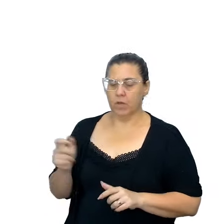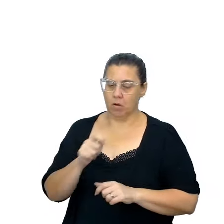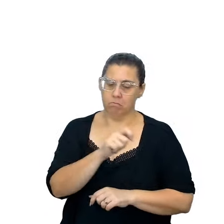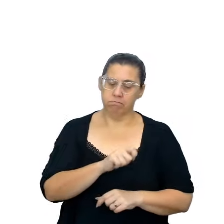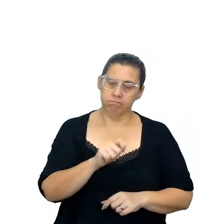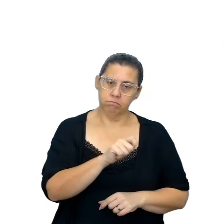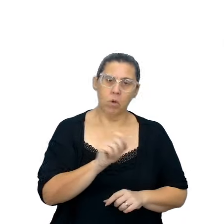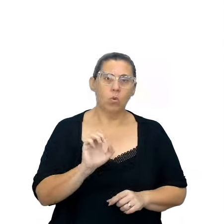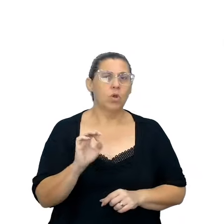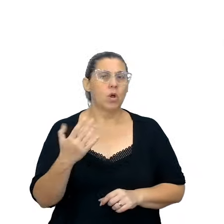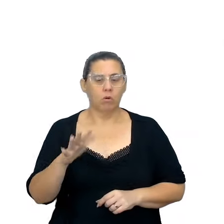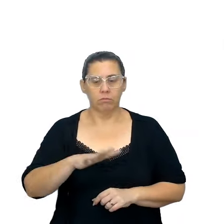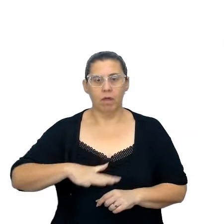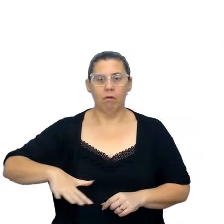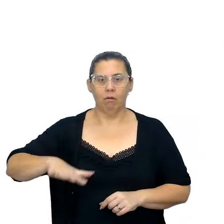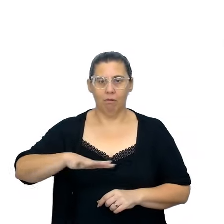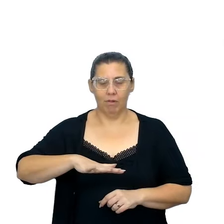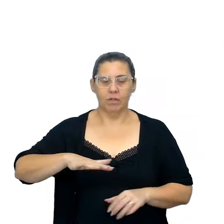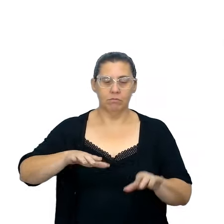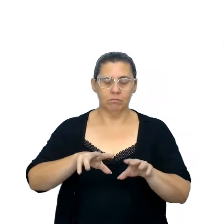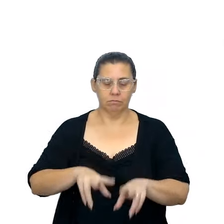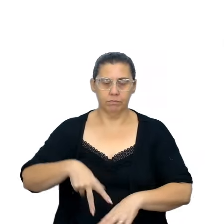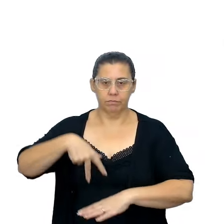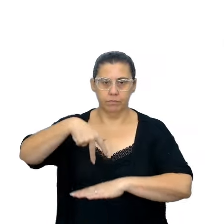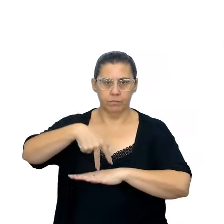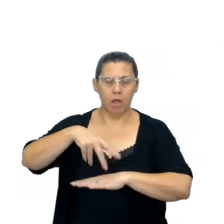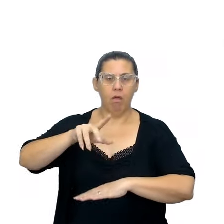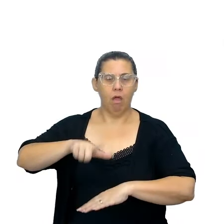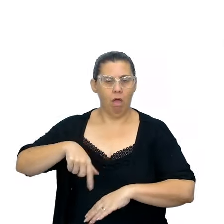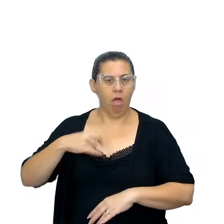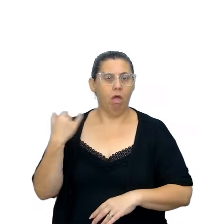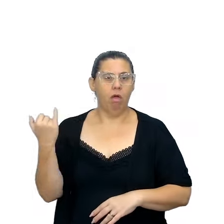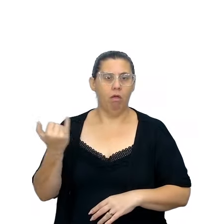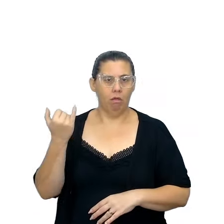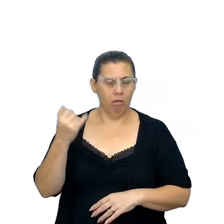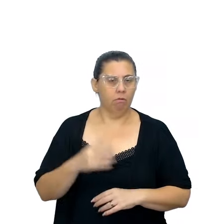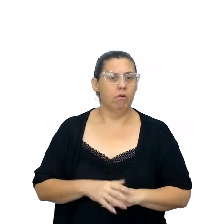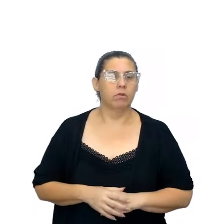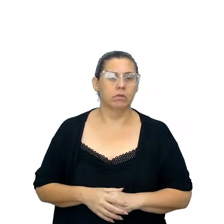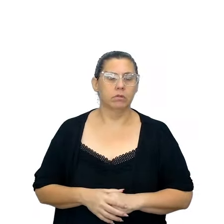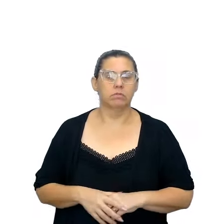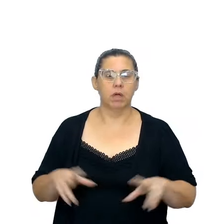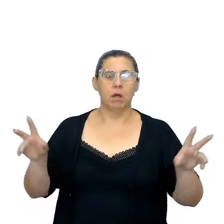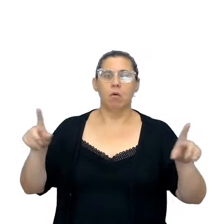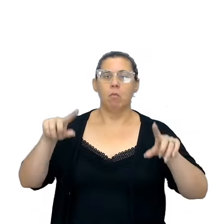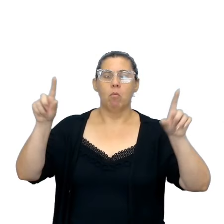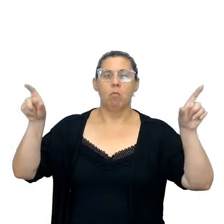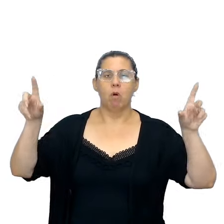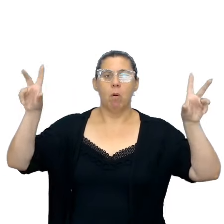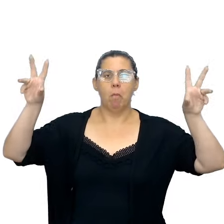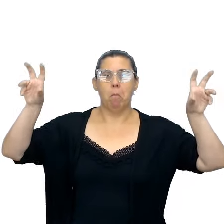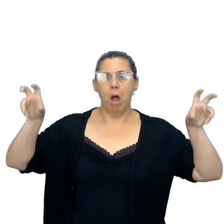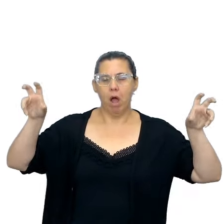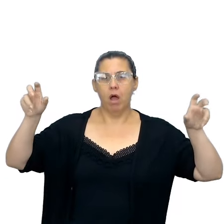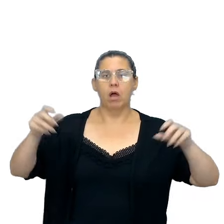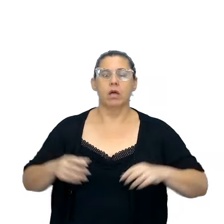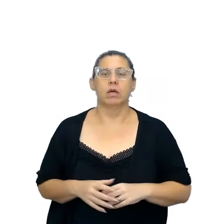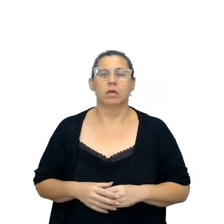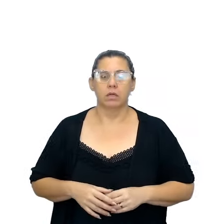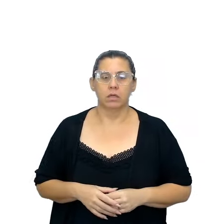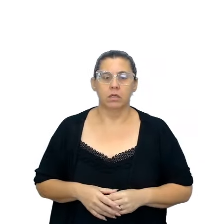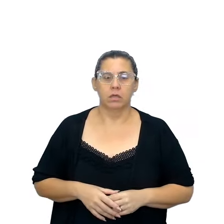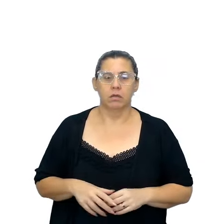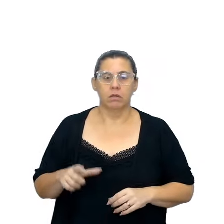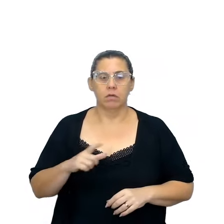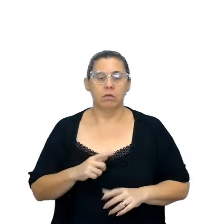o que acontece em cena, é muito interessante, está entre parênteses, né, a comanda de